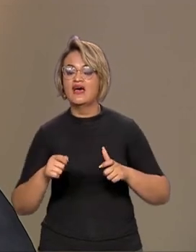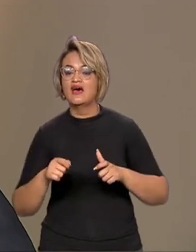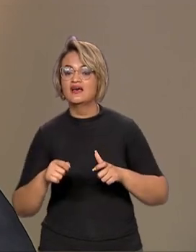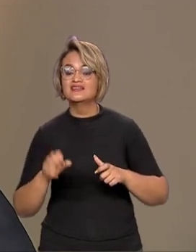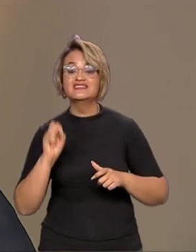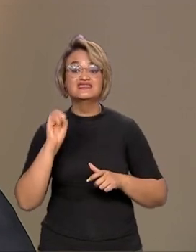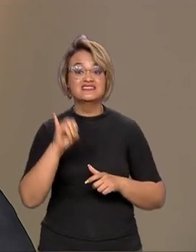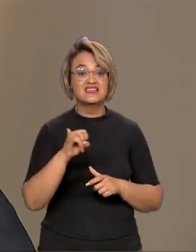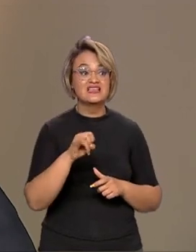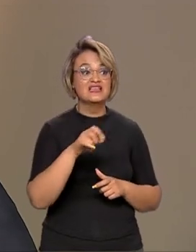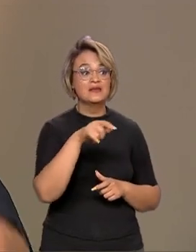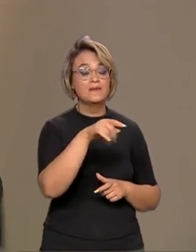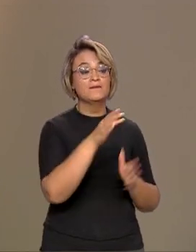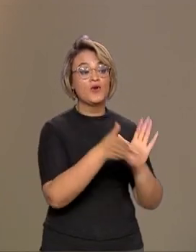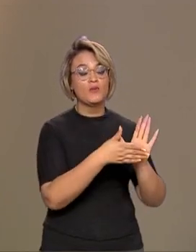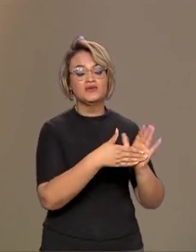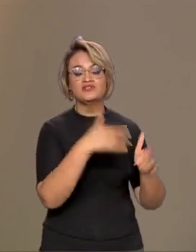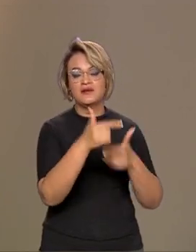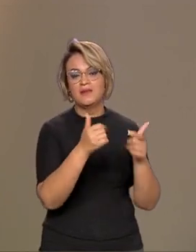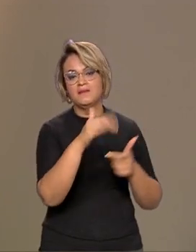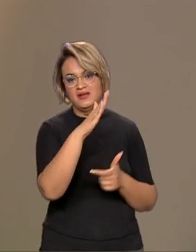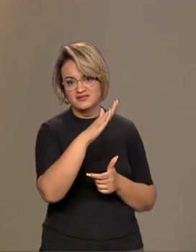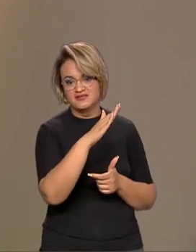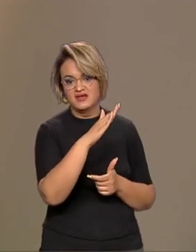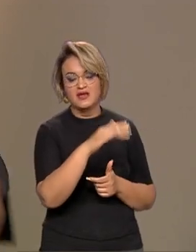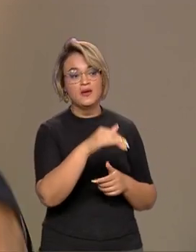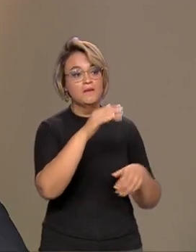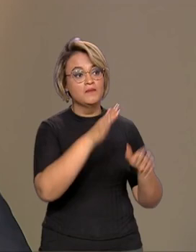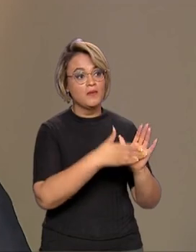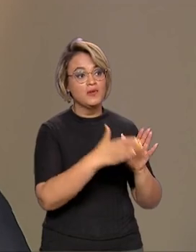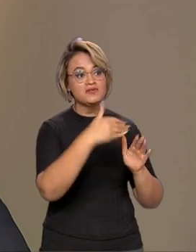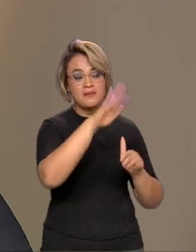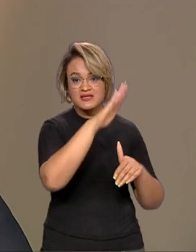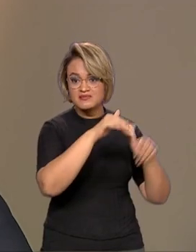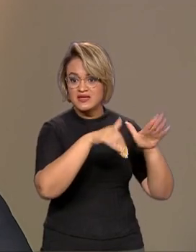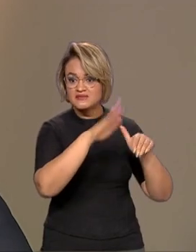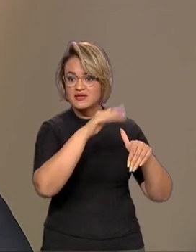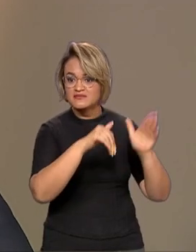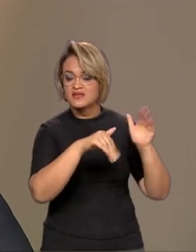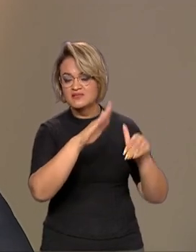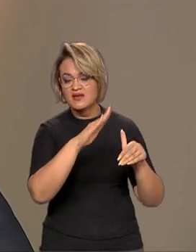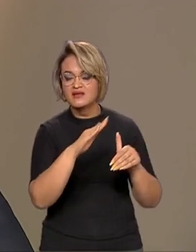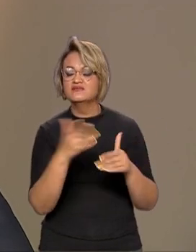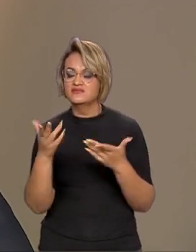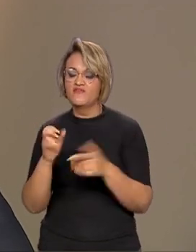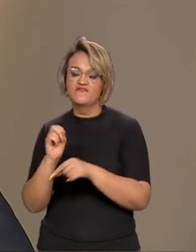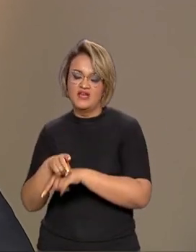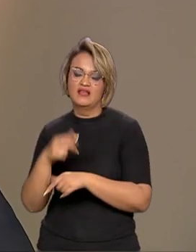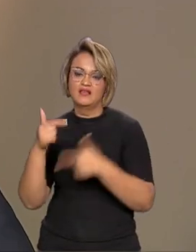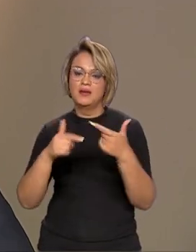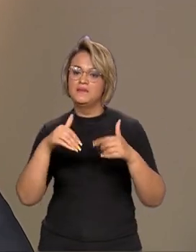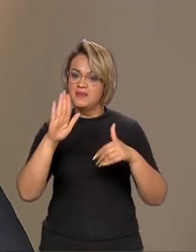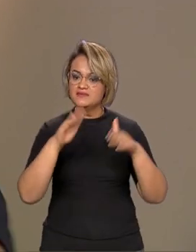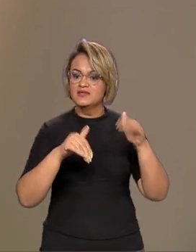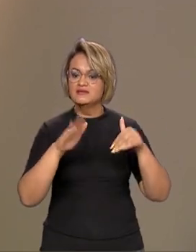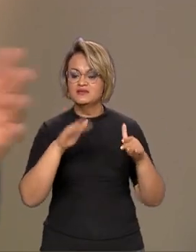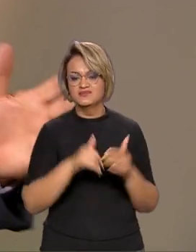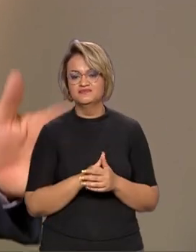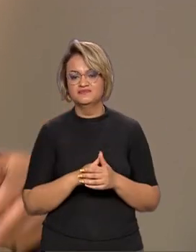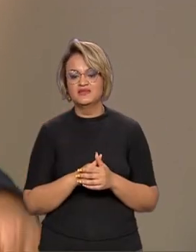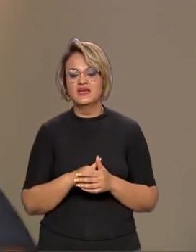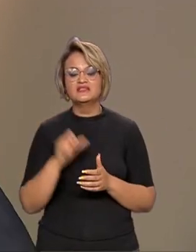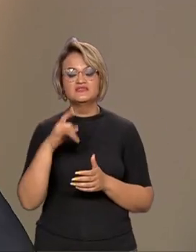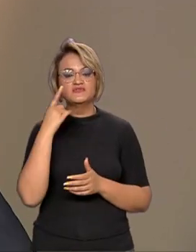for o mercado de trabalho. Então, quanto mais crescimento, se você atinge a plenitude da